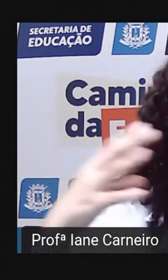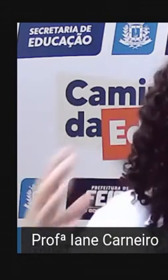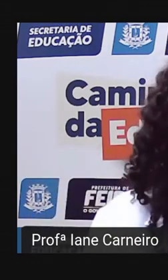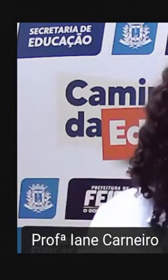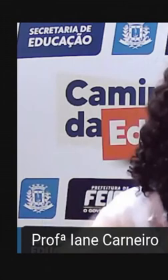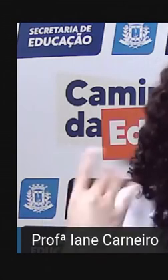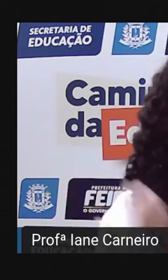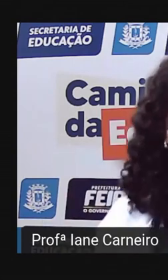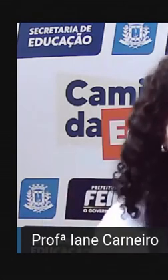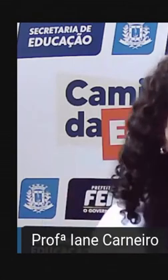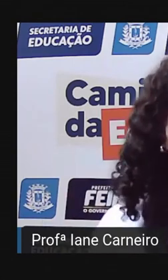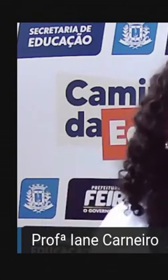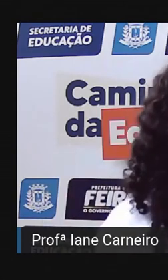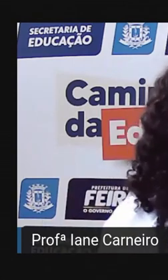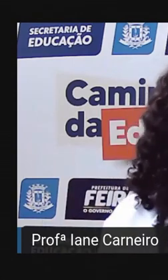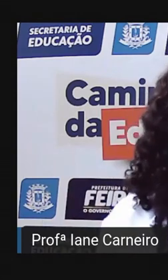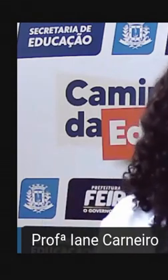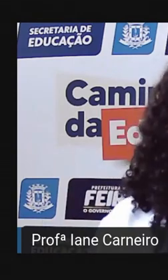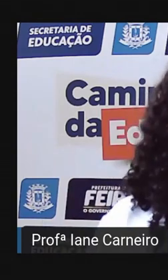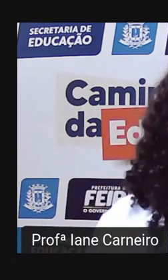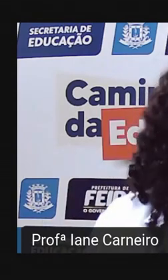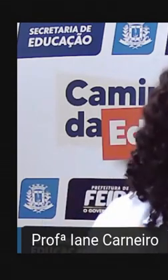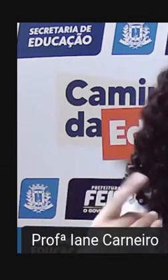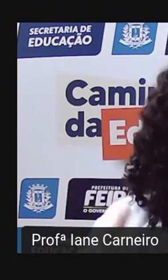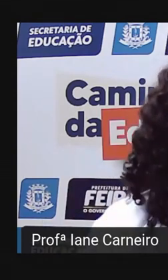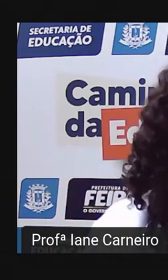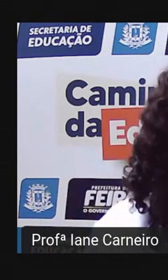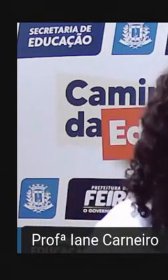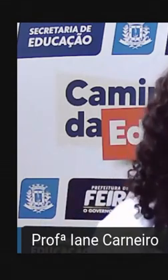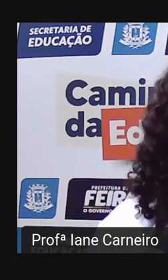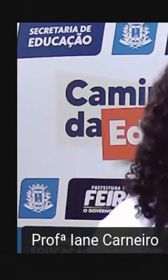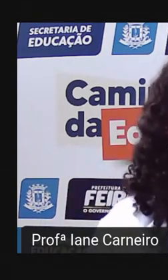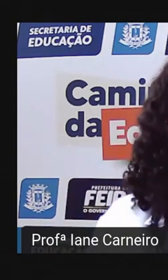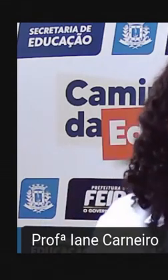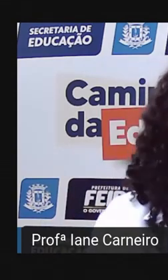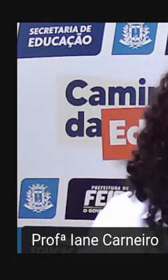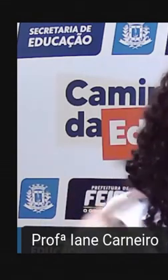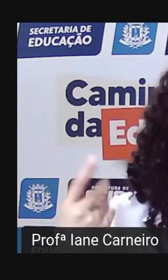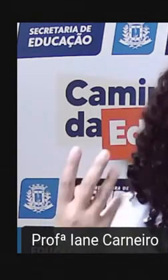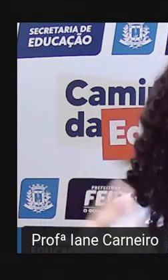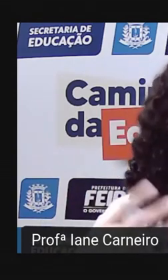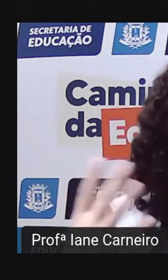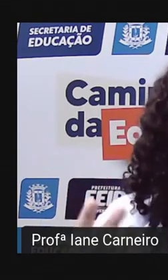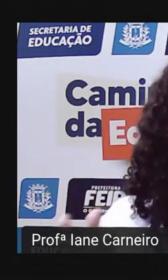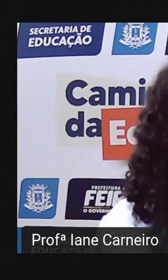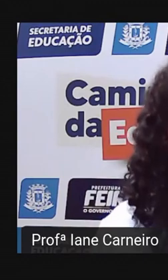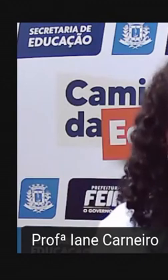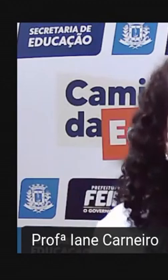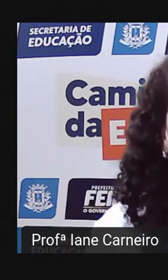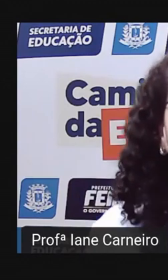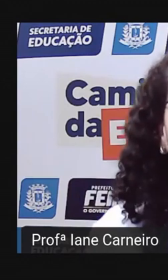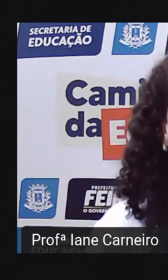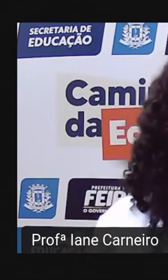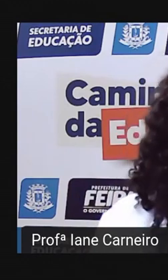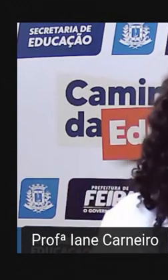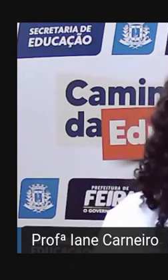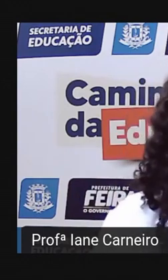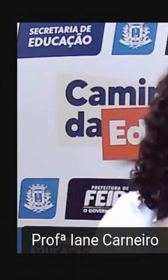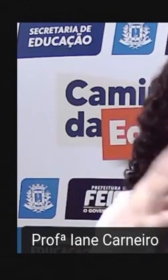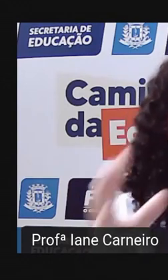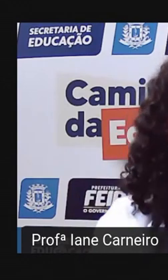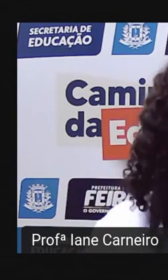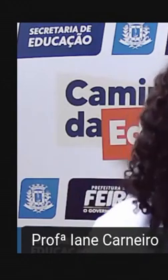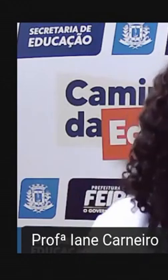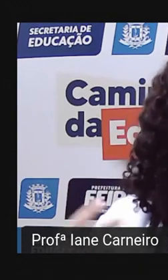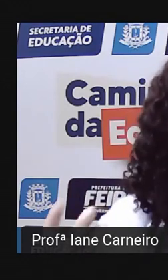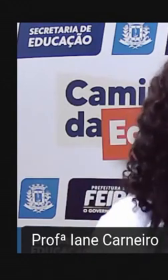Aproveitar a infância de vocês Então Que vocês possam se divertir aí Conhecer outras formas de brincar Me